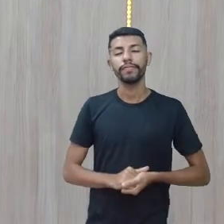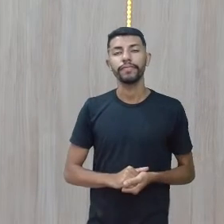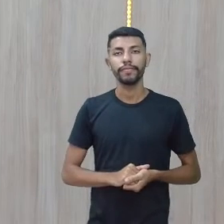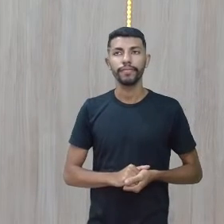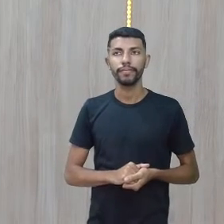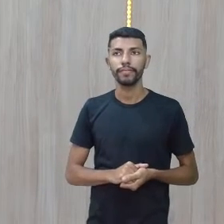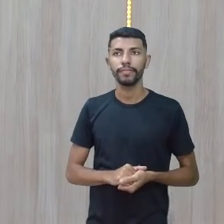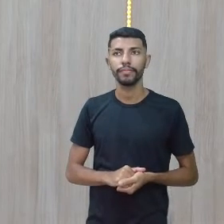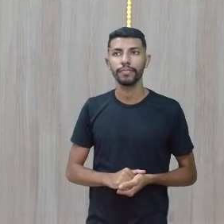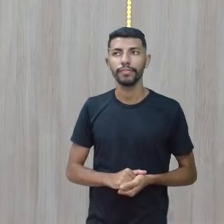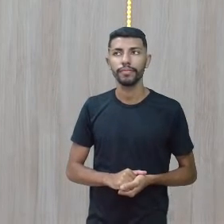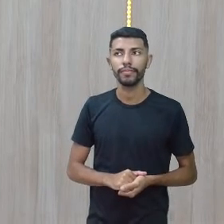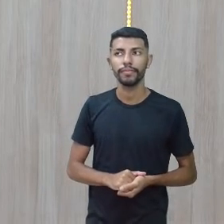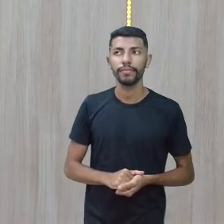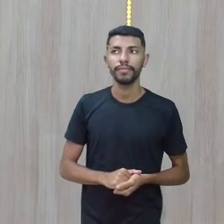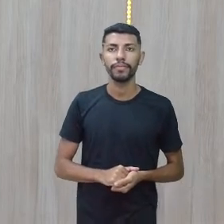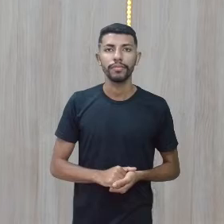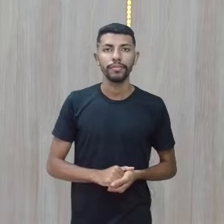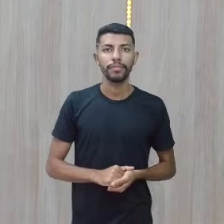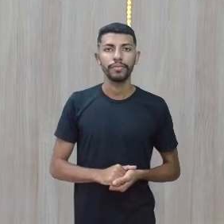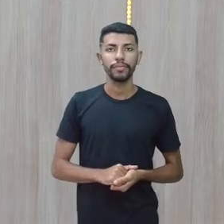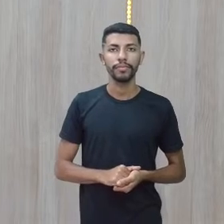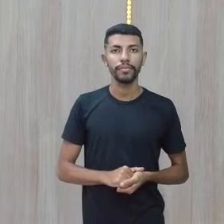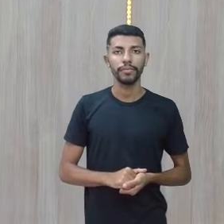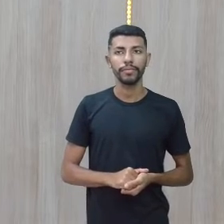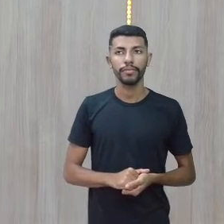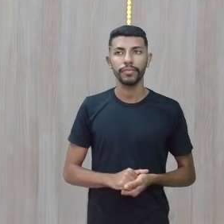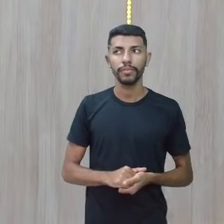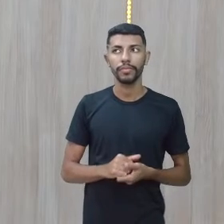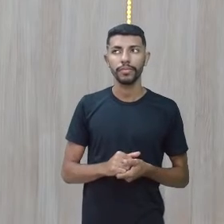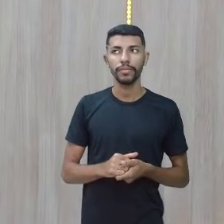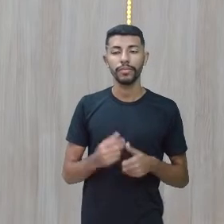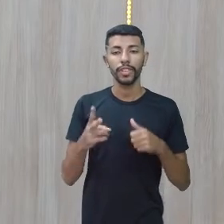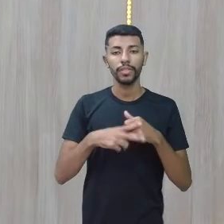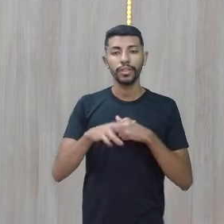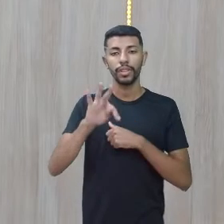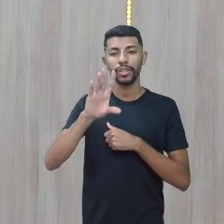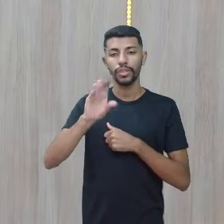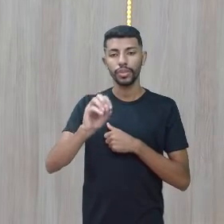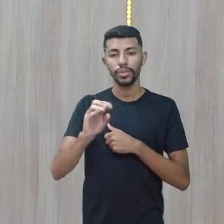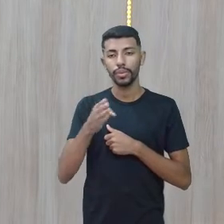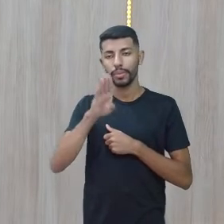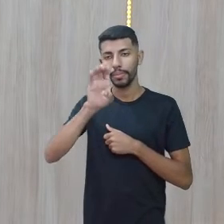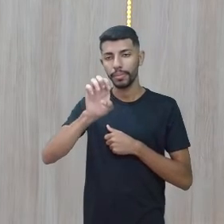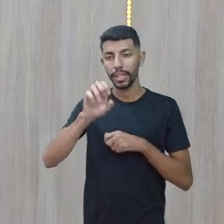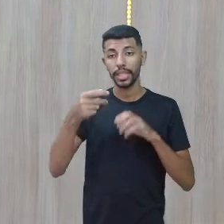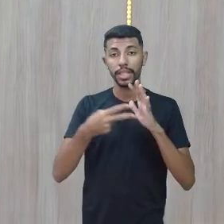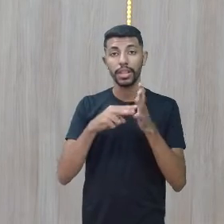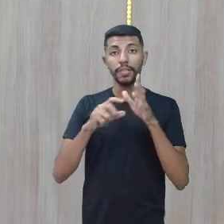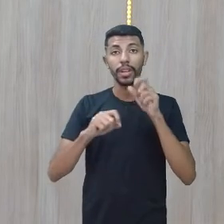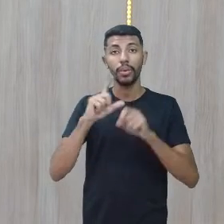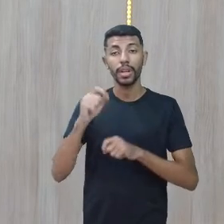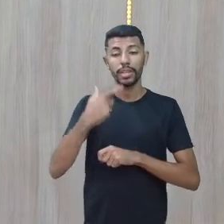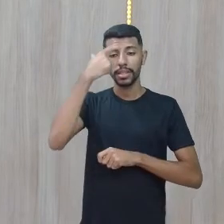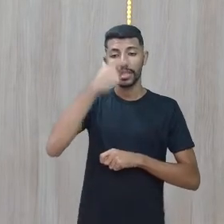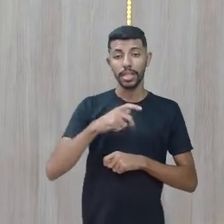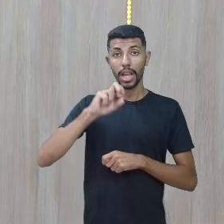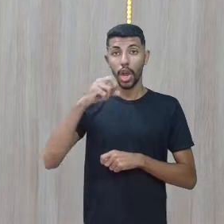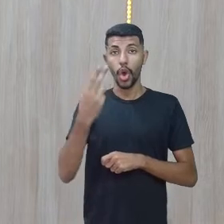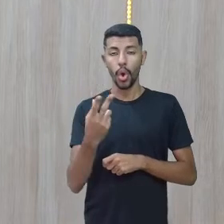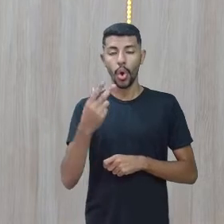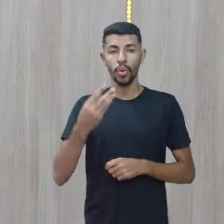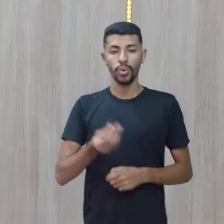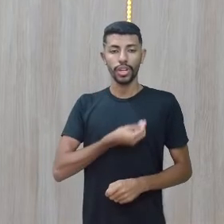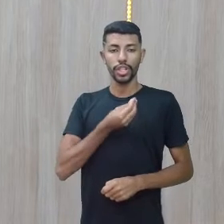Estou onde eu estiver, né? O verbo to be, é ser ou estar. Então, tem essas duas nuances. He is.